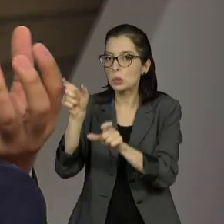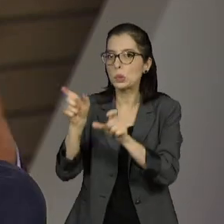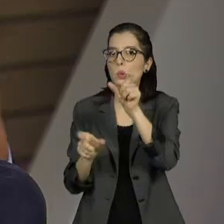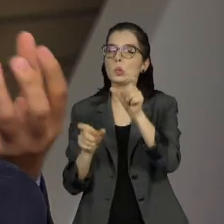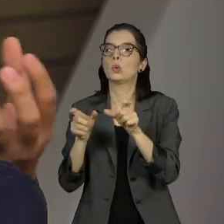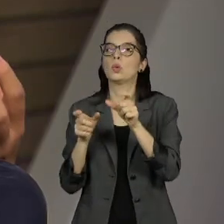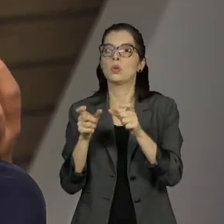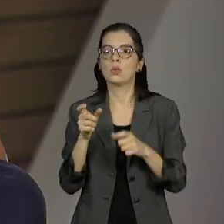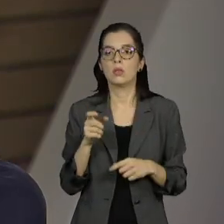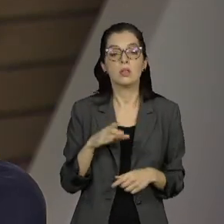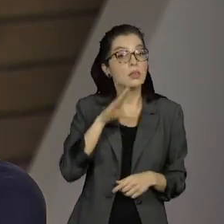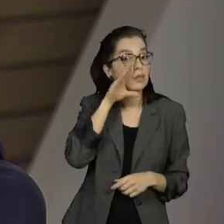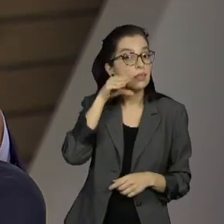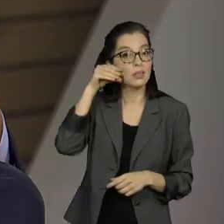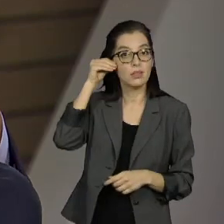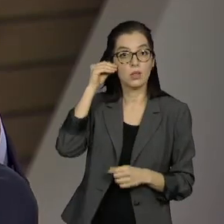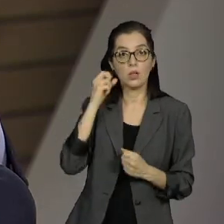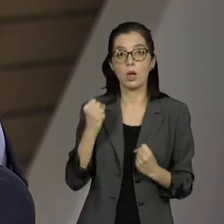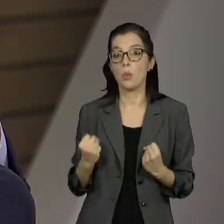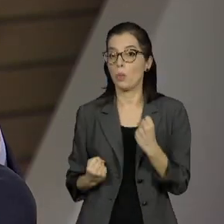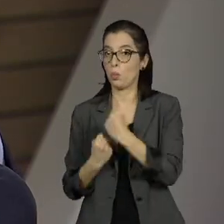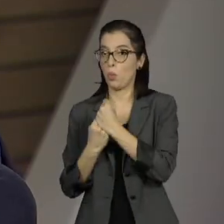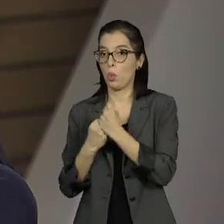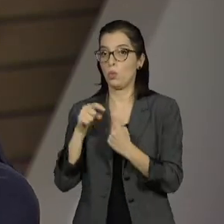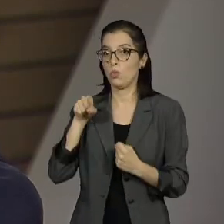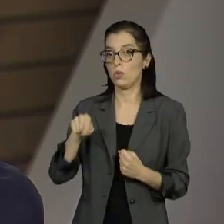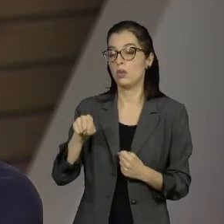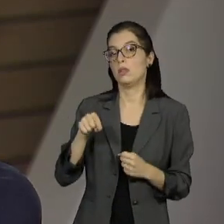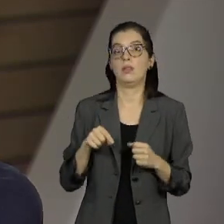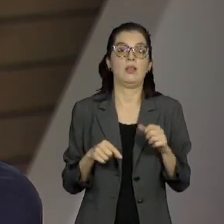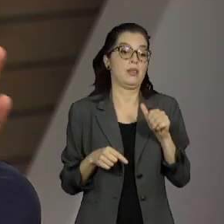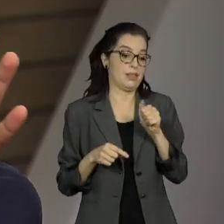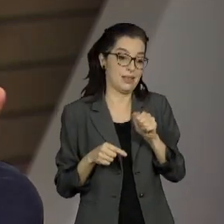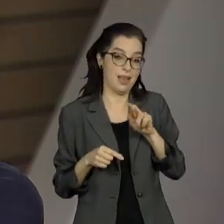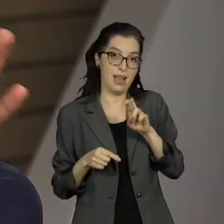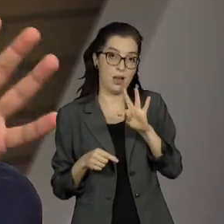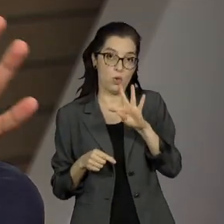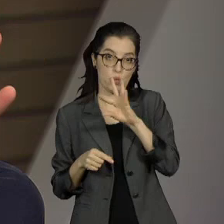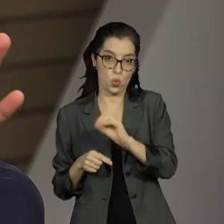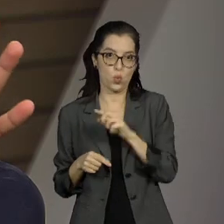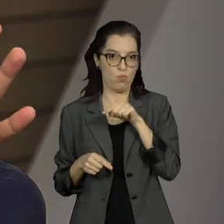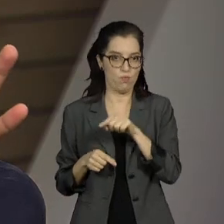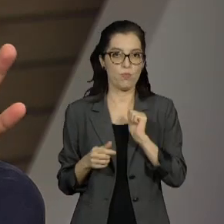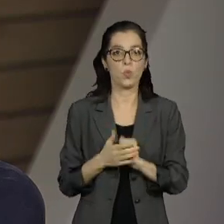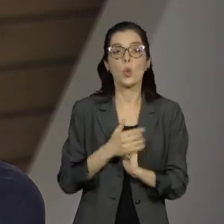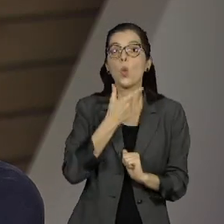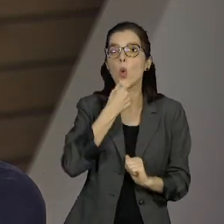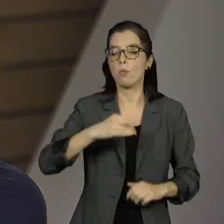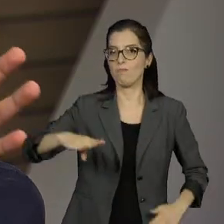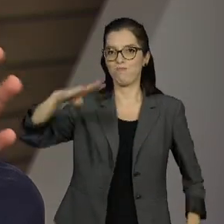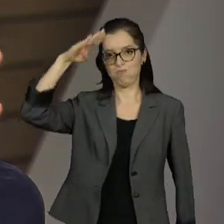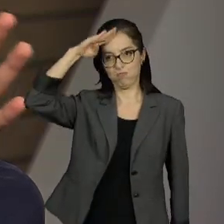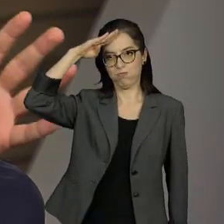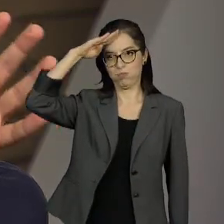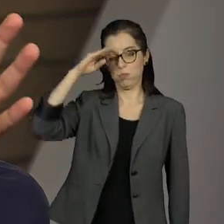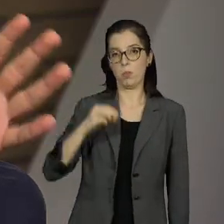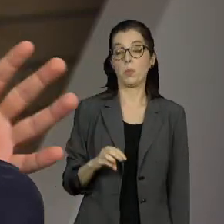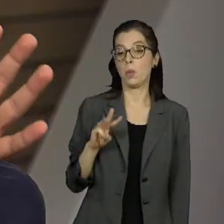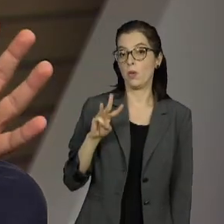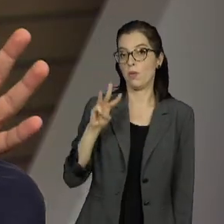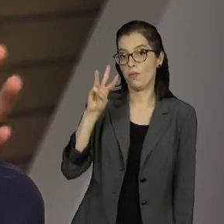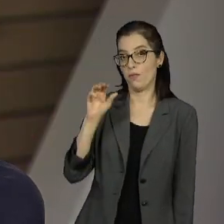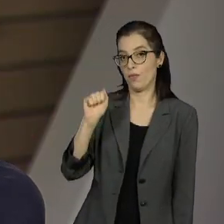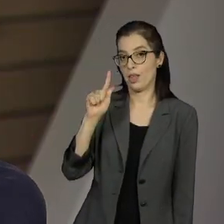por outro, o capitão Wagner recebeu o apoio do Bolsonaro, em algum momento ele tentou deixar que dizer que aquele apoio não era